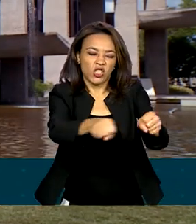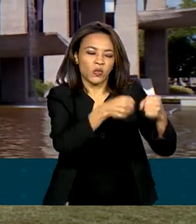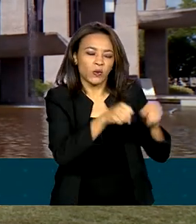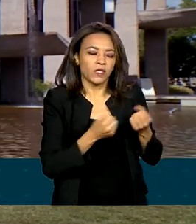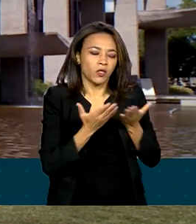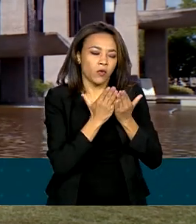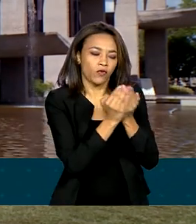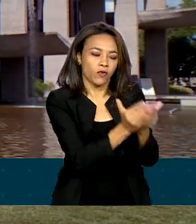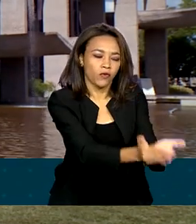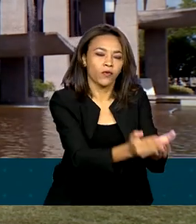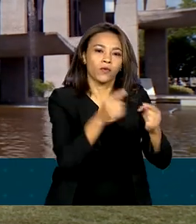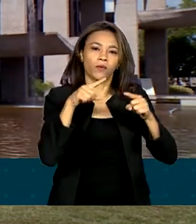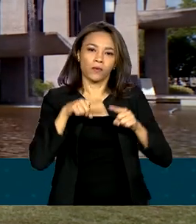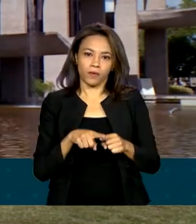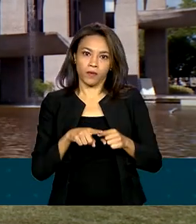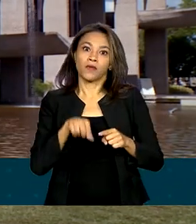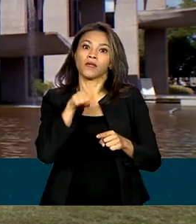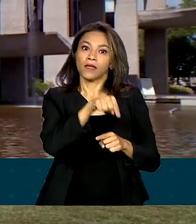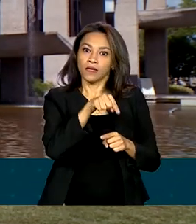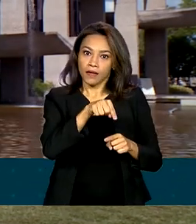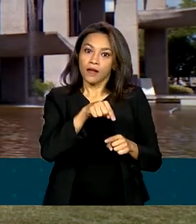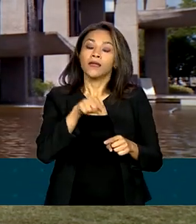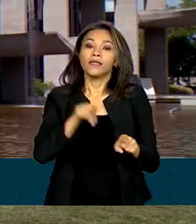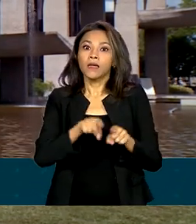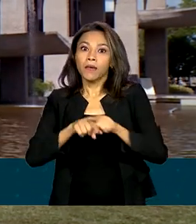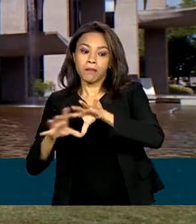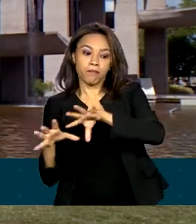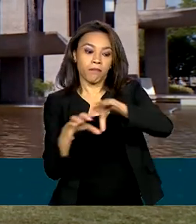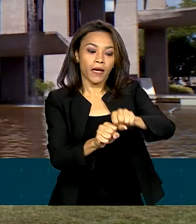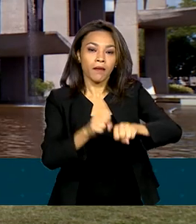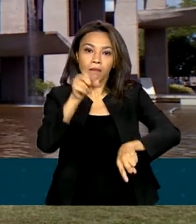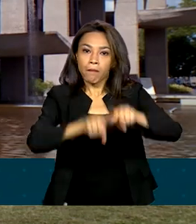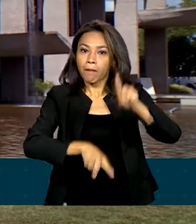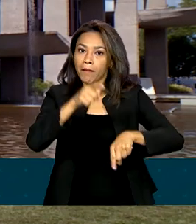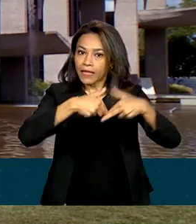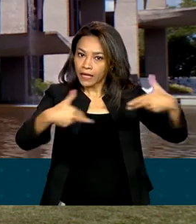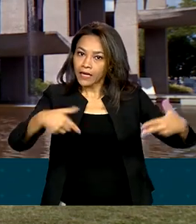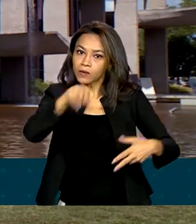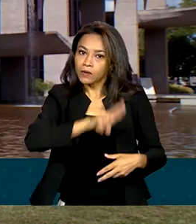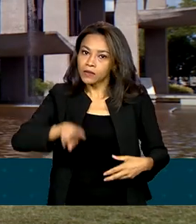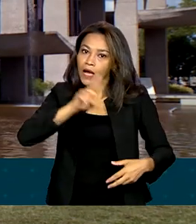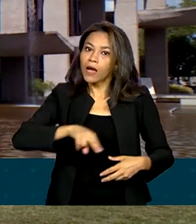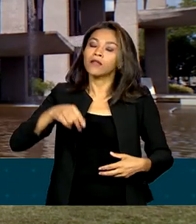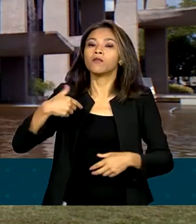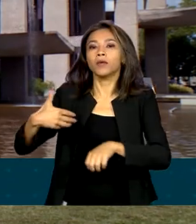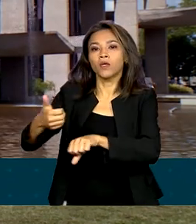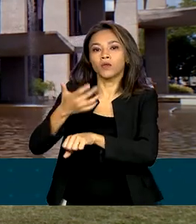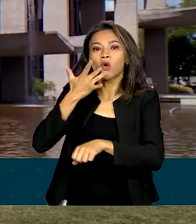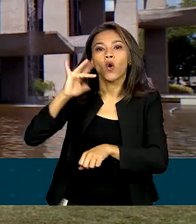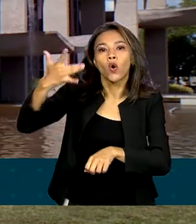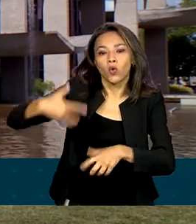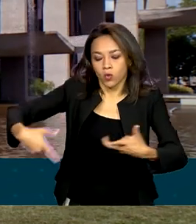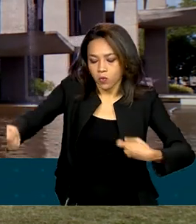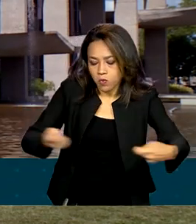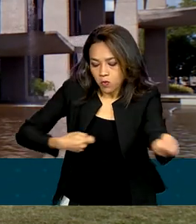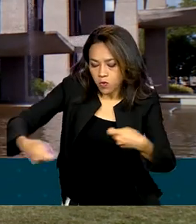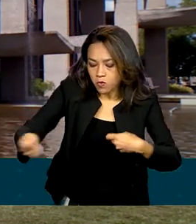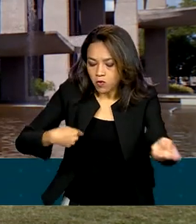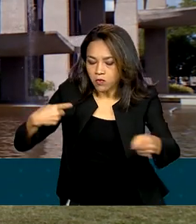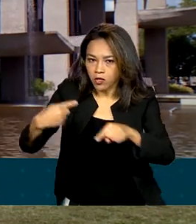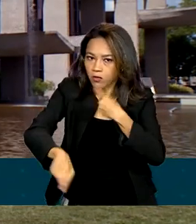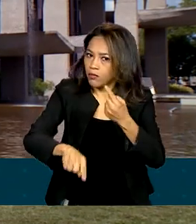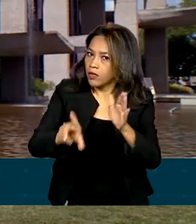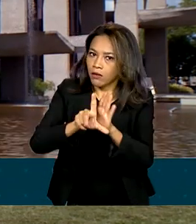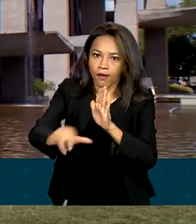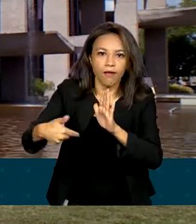aeronaves e embarcações, e apreendidos materiais usados pelos garimpeiros na extração ilegal na região.